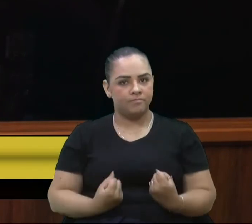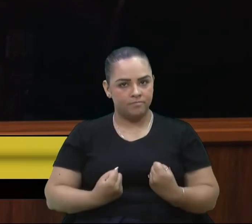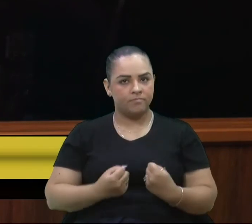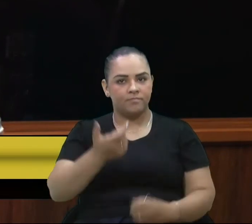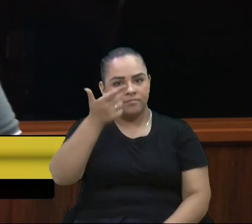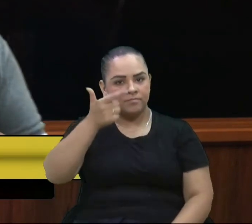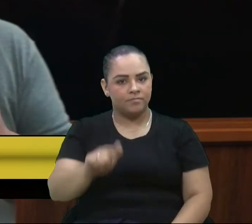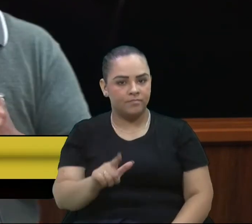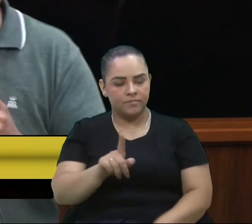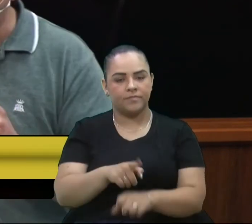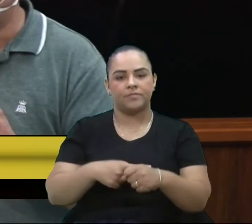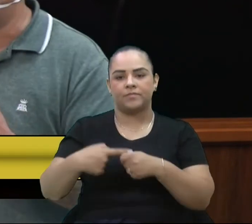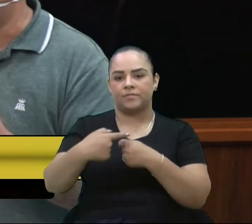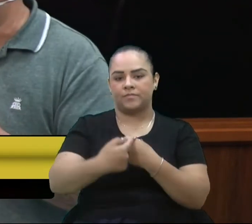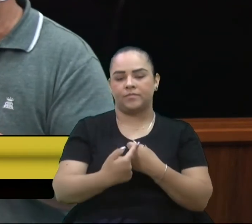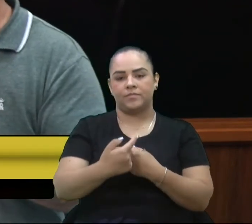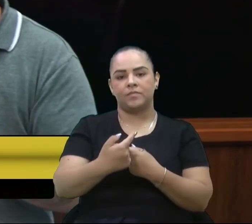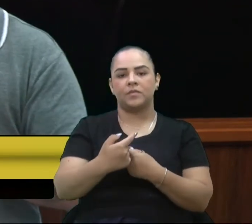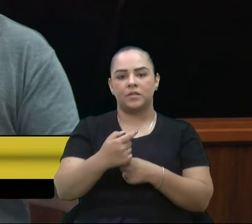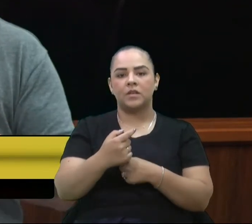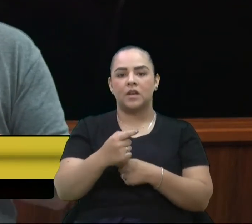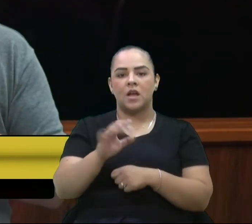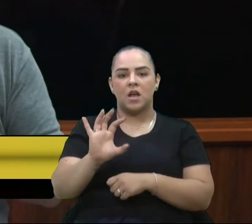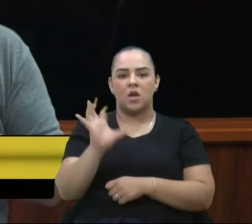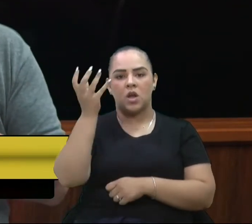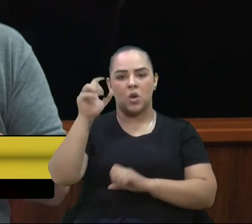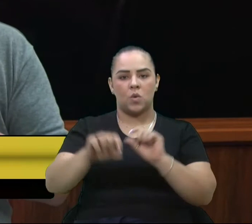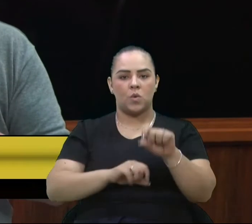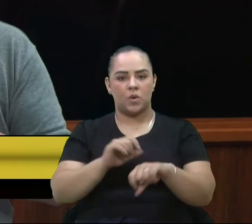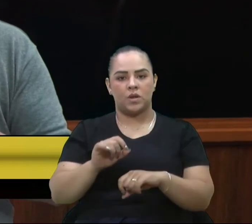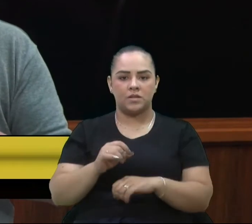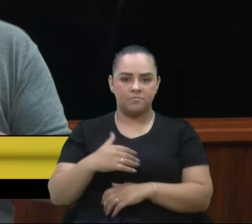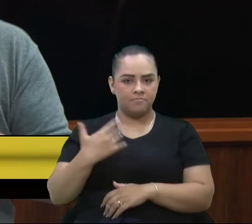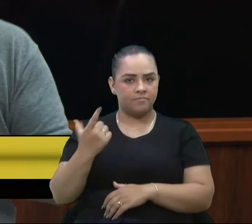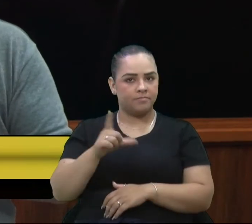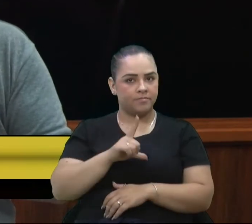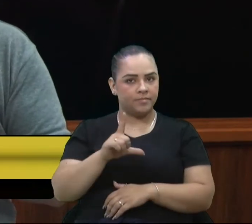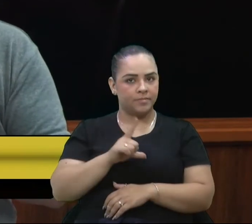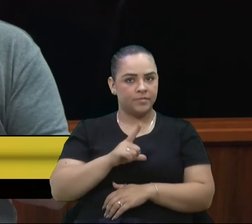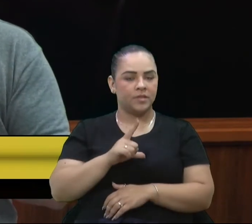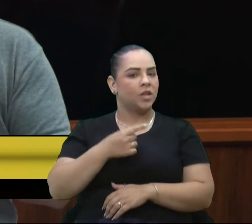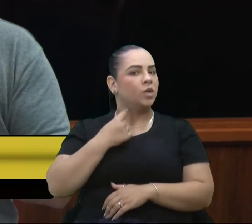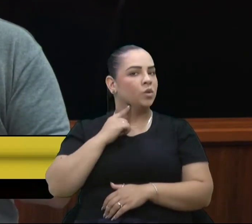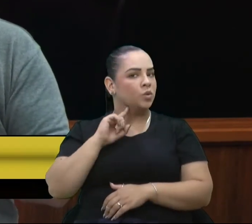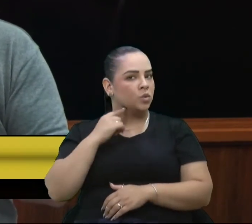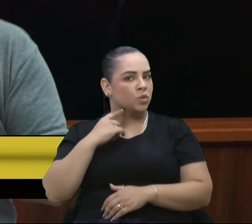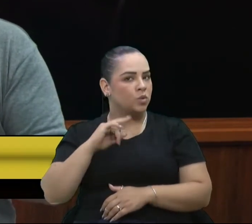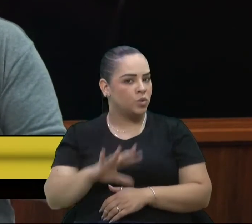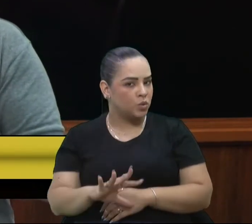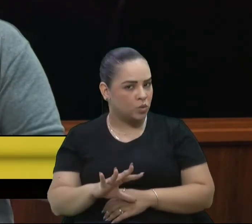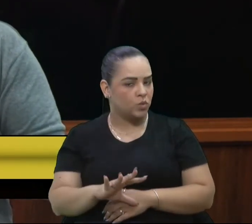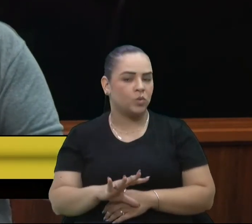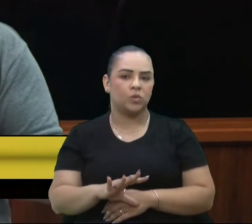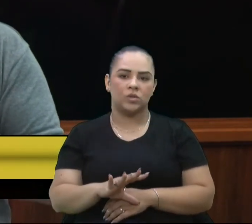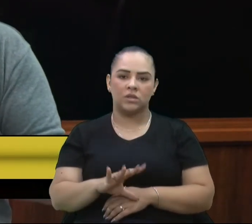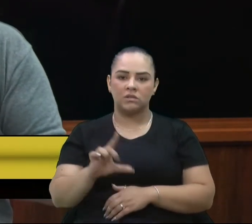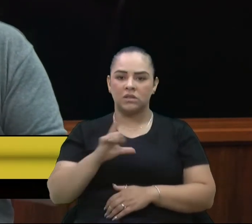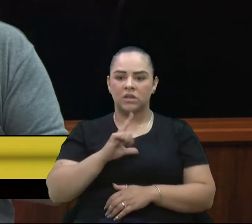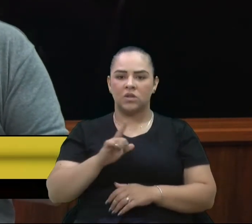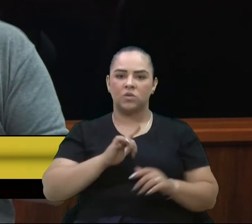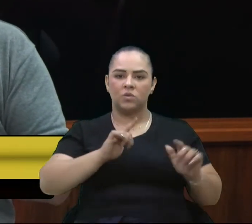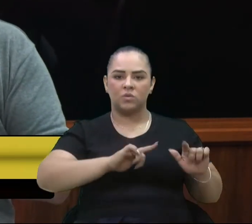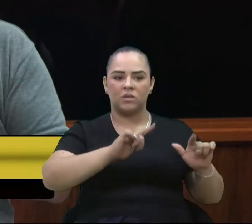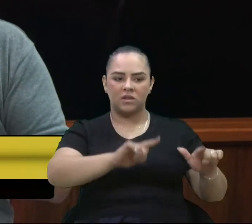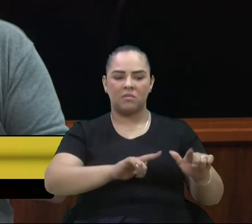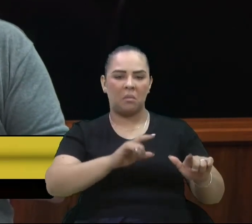se encontre na situação que ela ficou. Suja, com lixo espalhado em vários lugares.